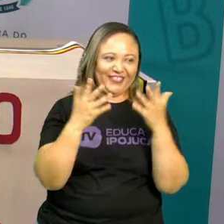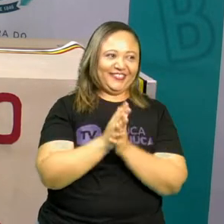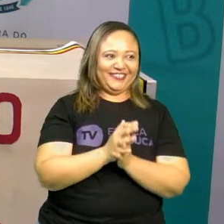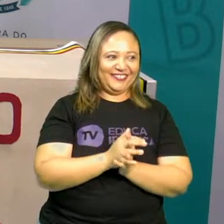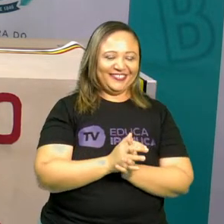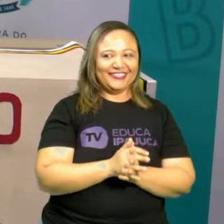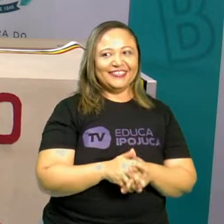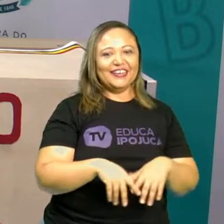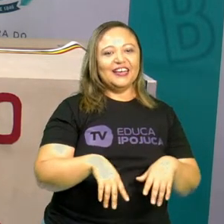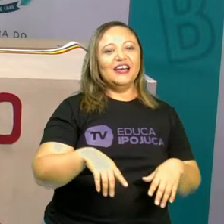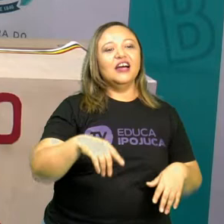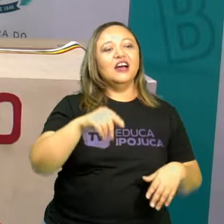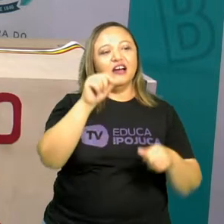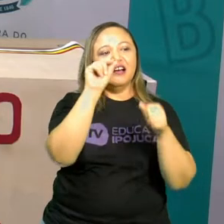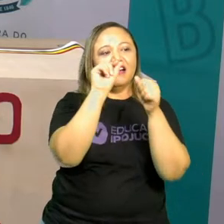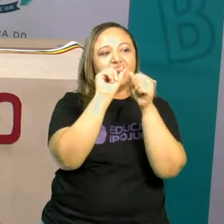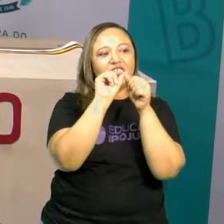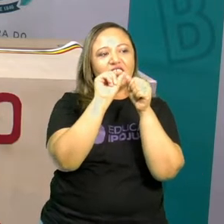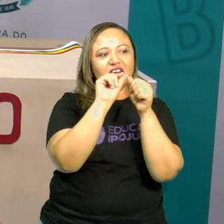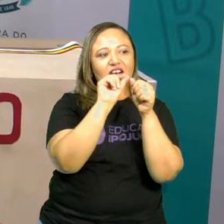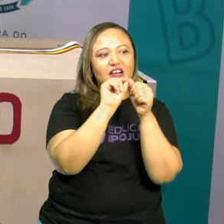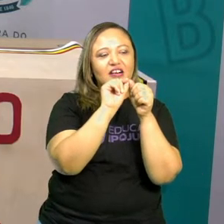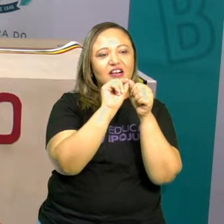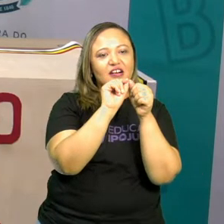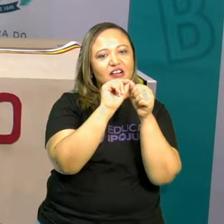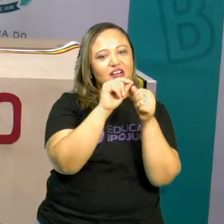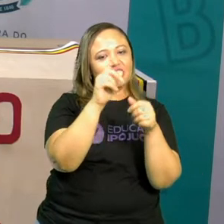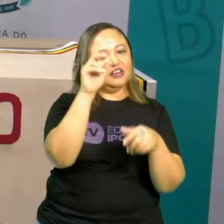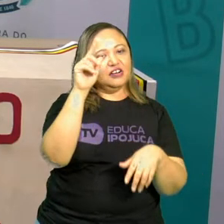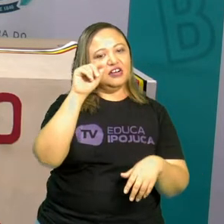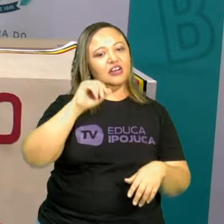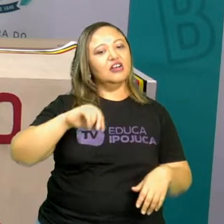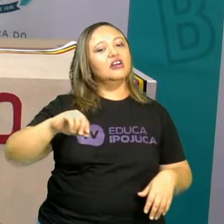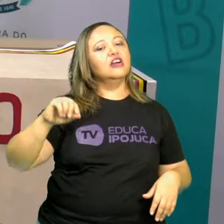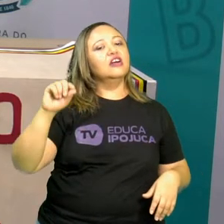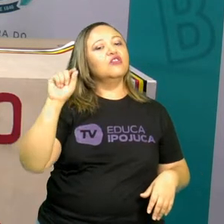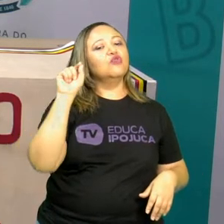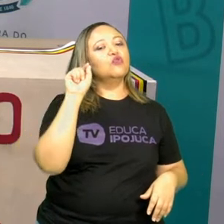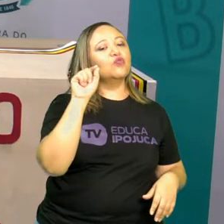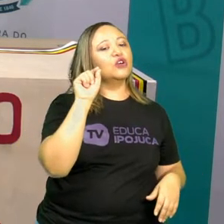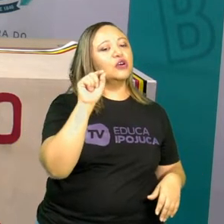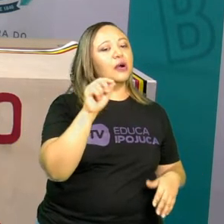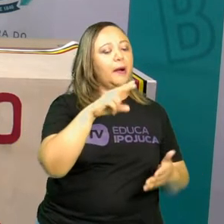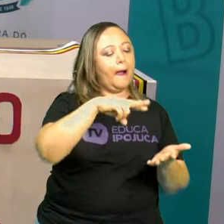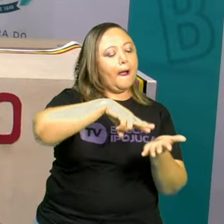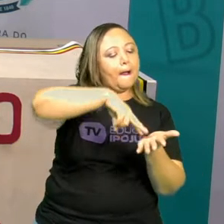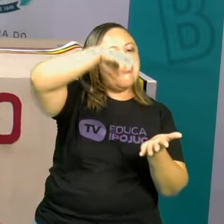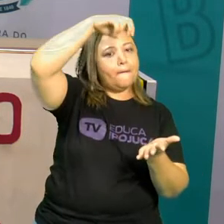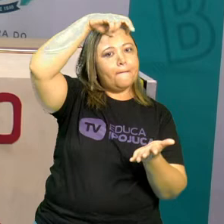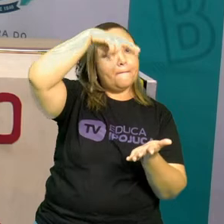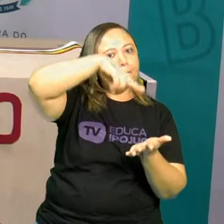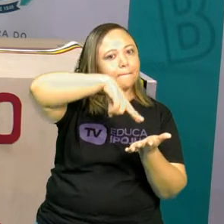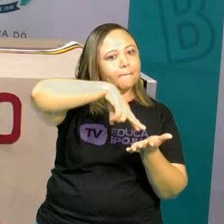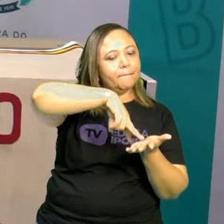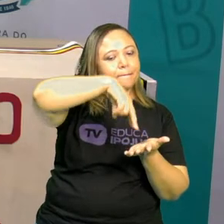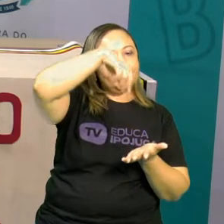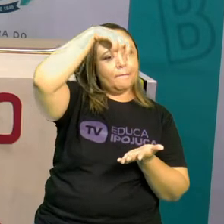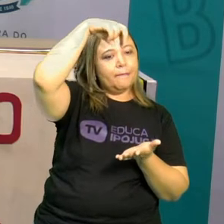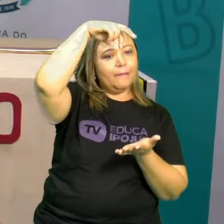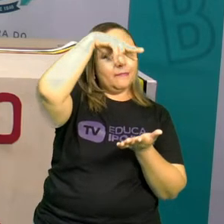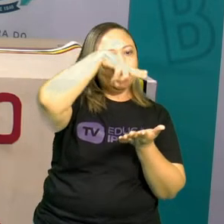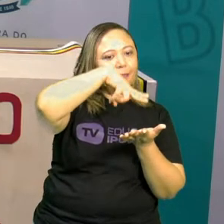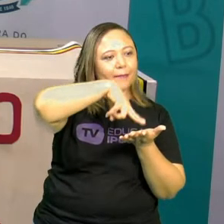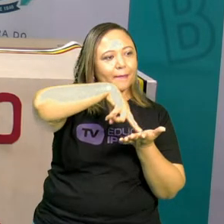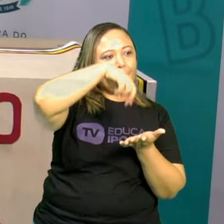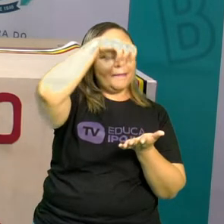Vamos ver mais, ó. Meu mestre mandou pular bem alto.